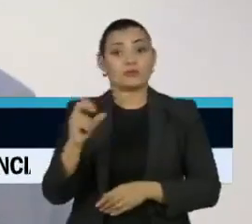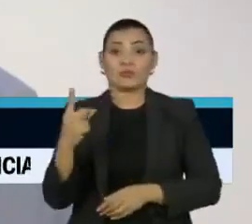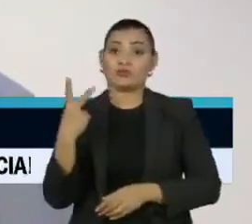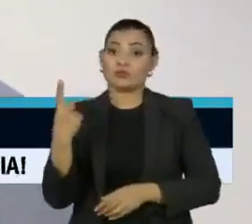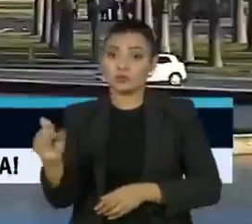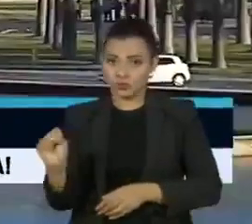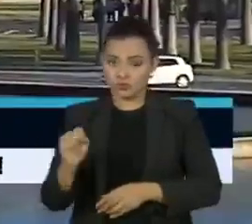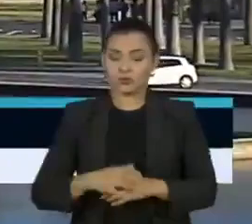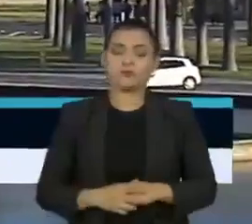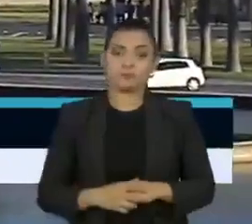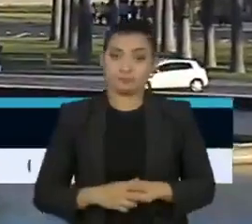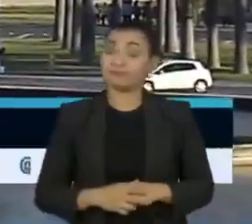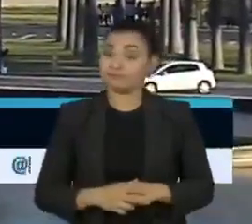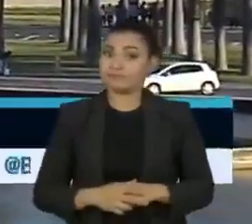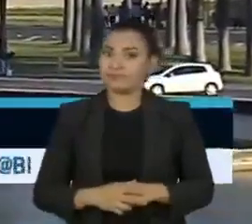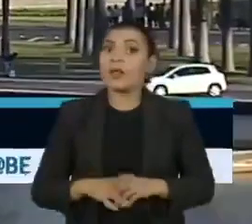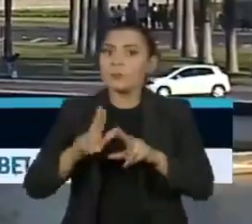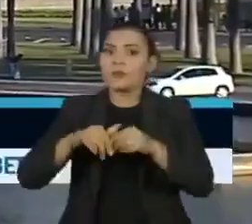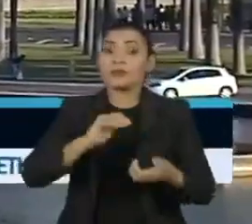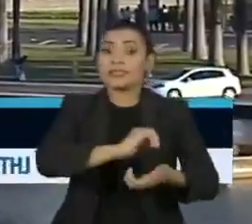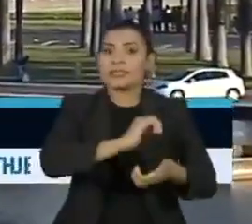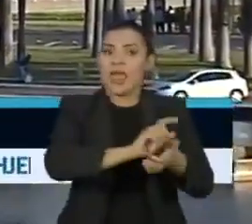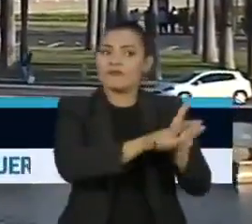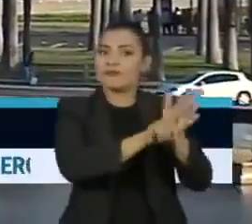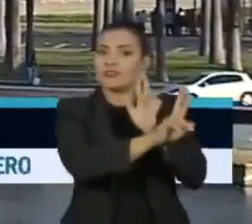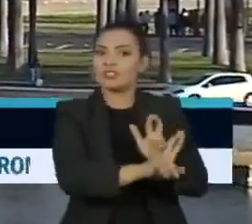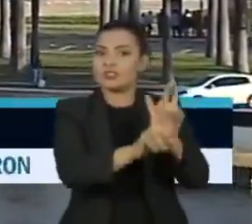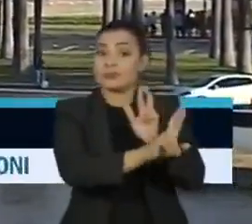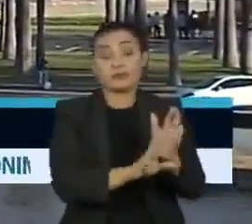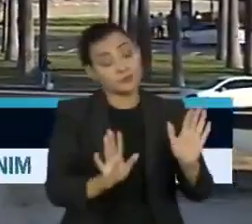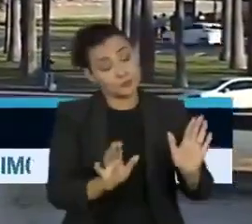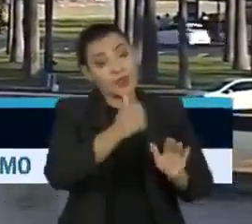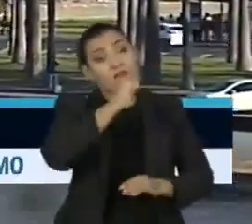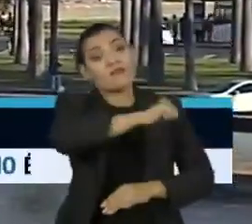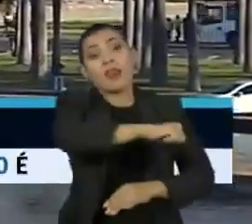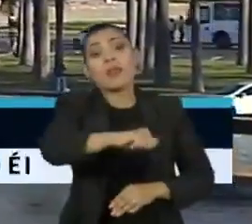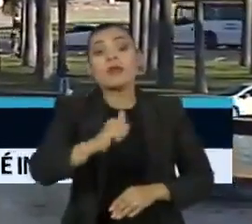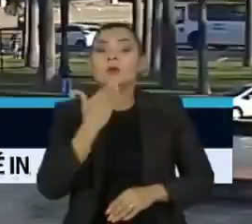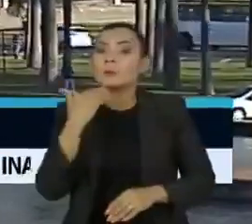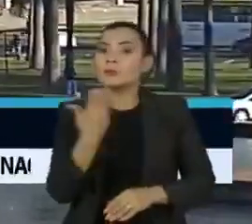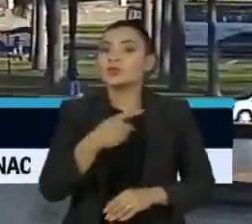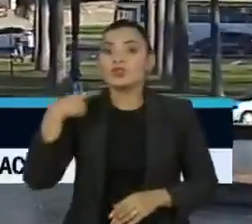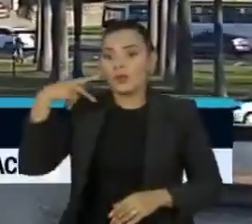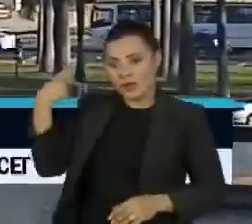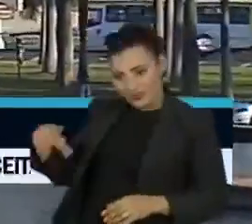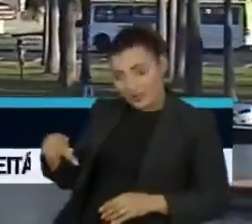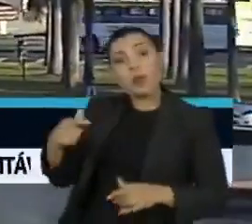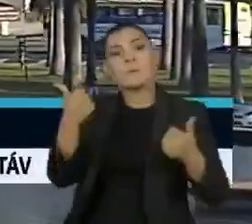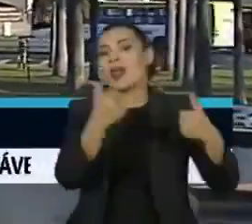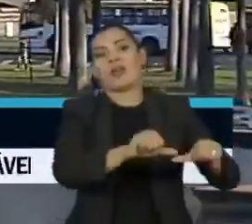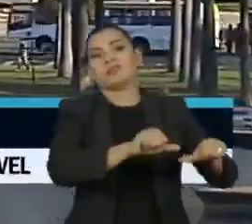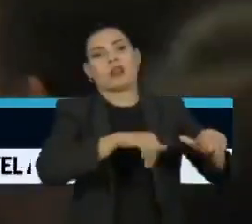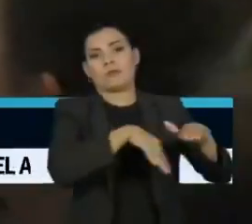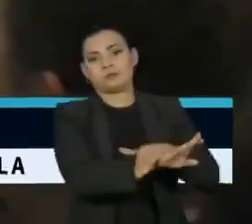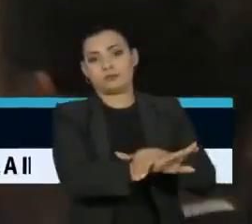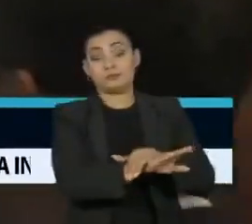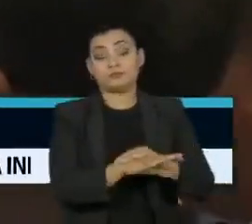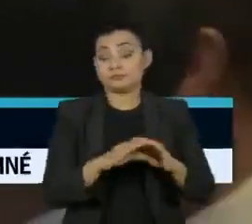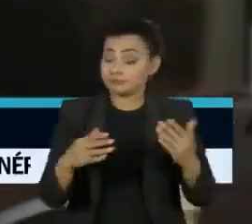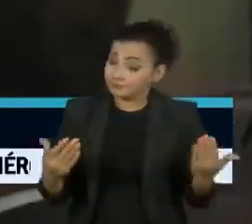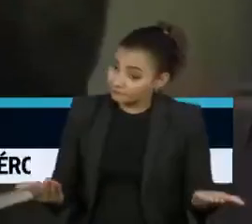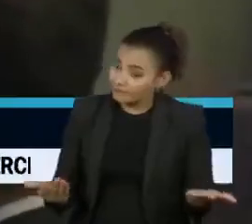2018. O caso está no Supremo Tribunal Federal, que analisa um pedido da defesa para anular a operação.